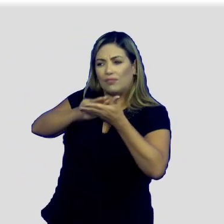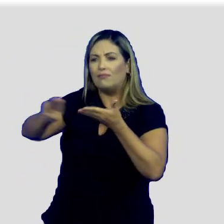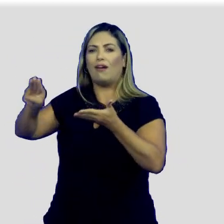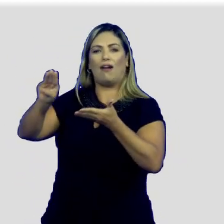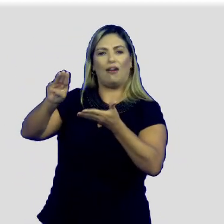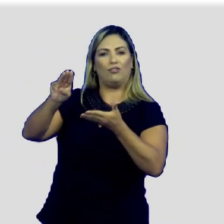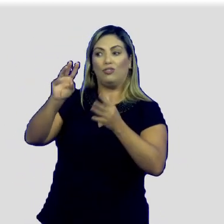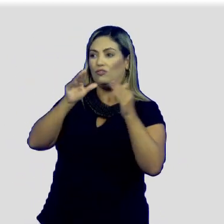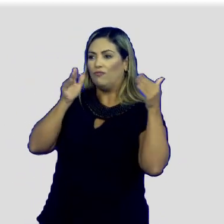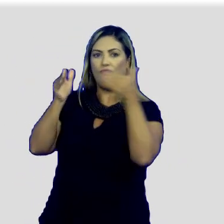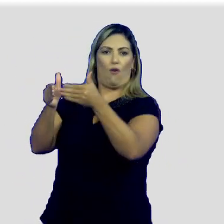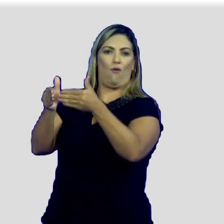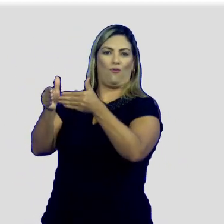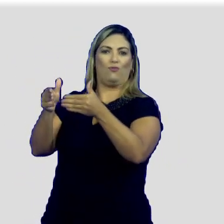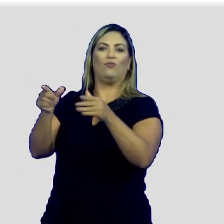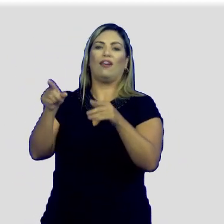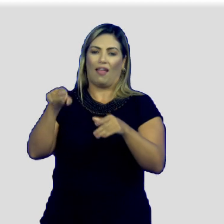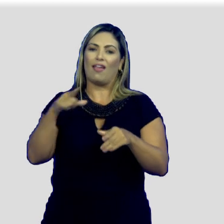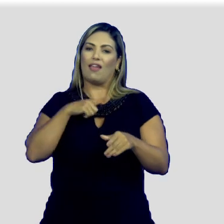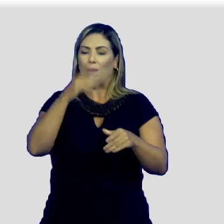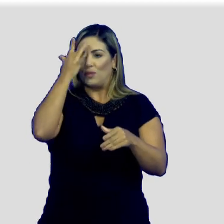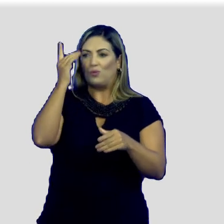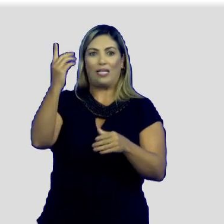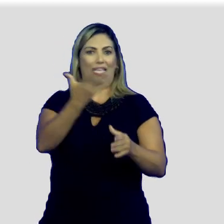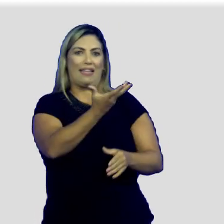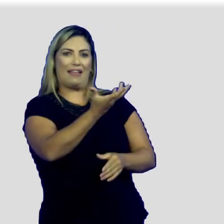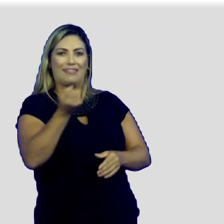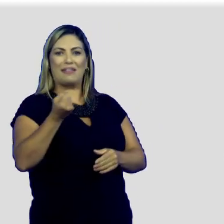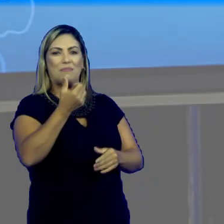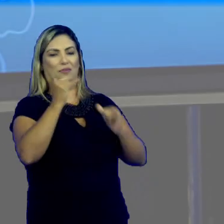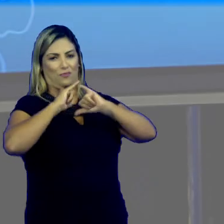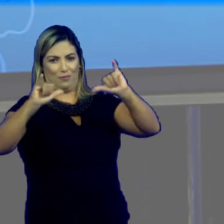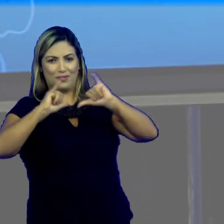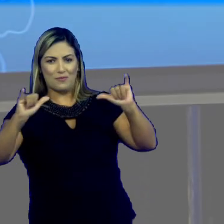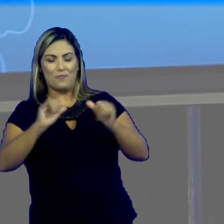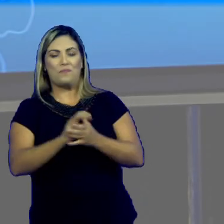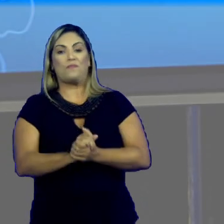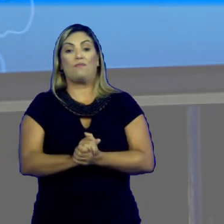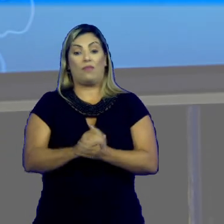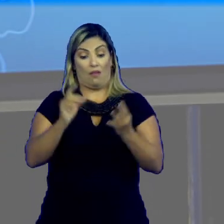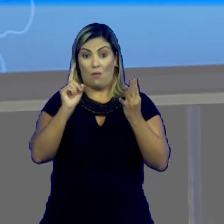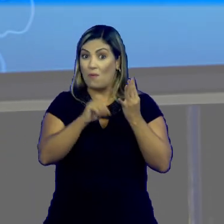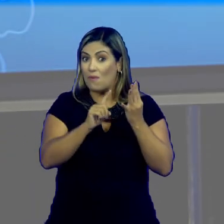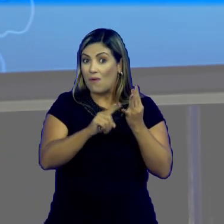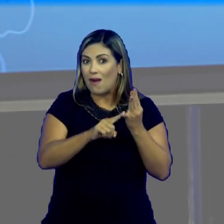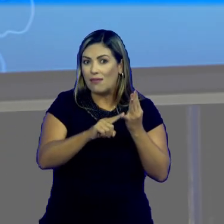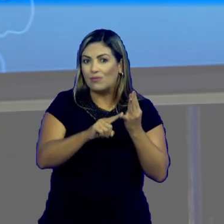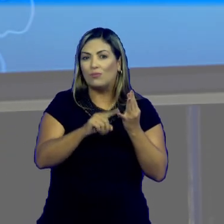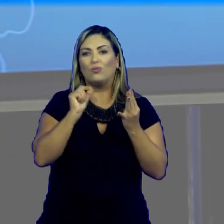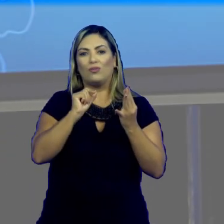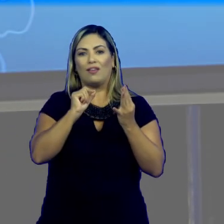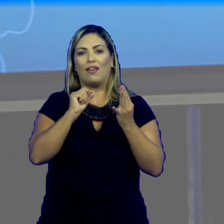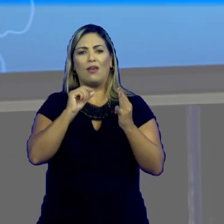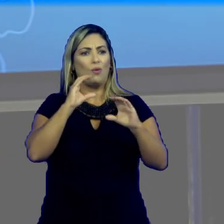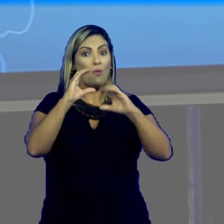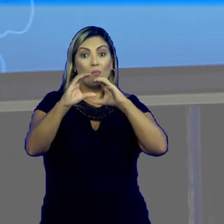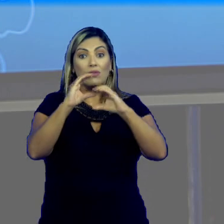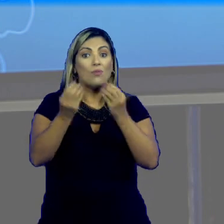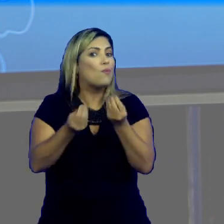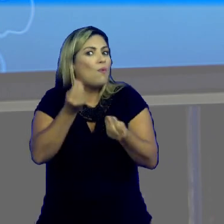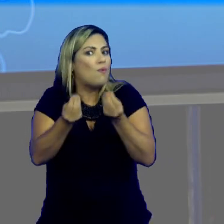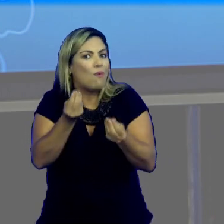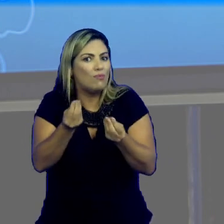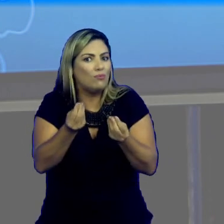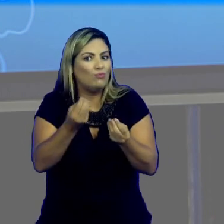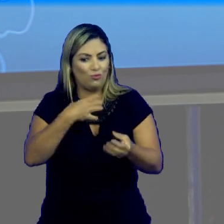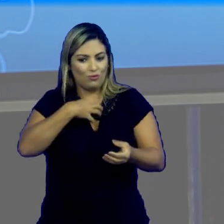direcionada, também conhecido como destinatário. Vamos para o quarto elemento, é o canal de